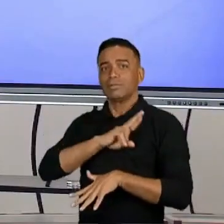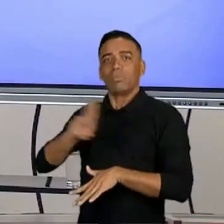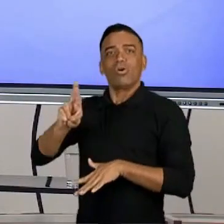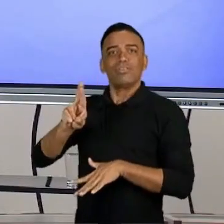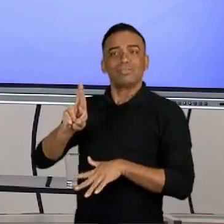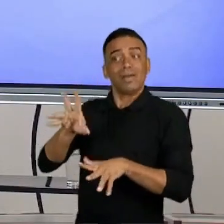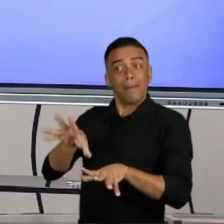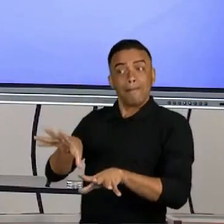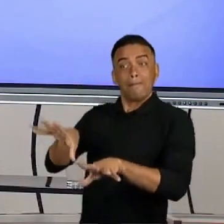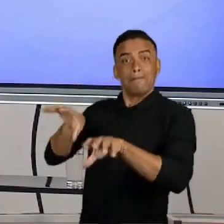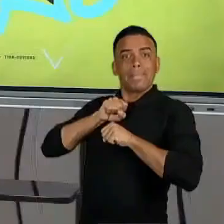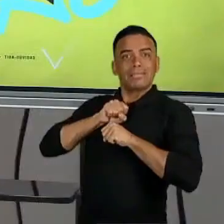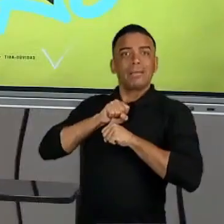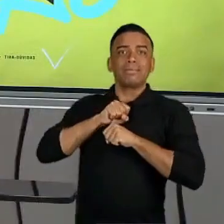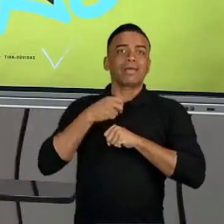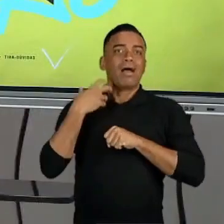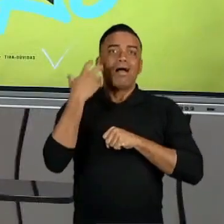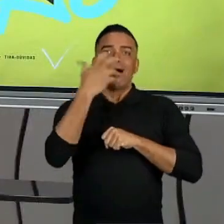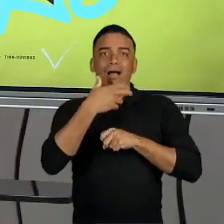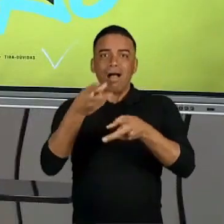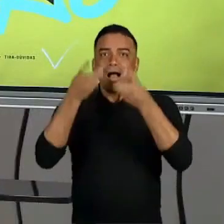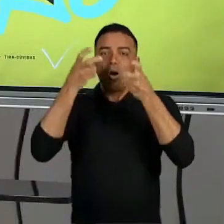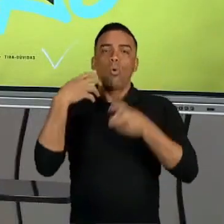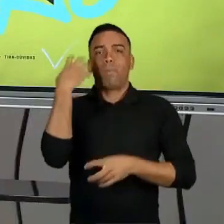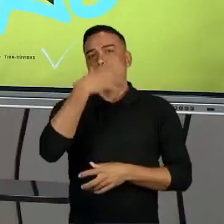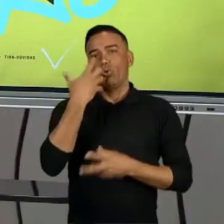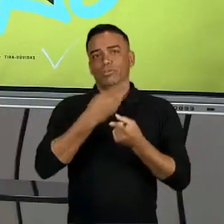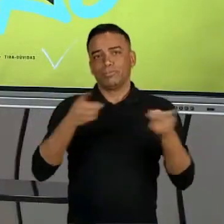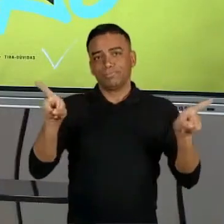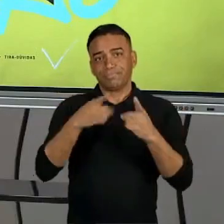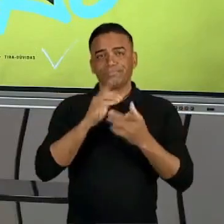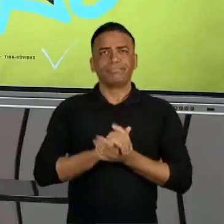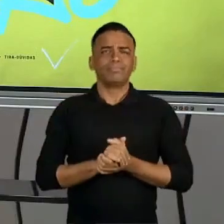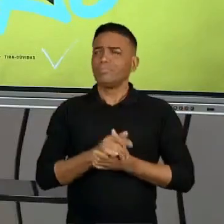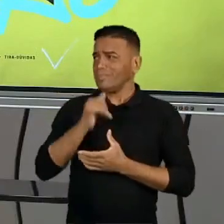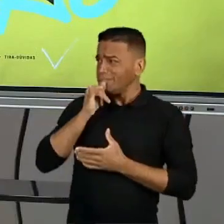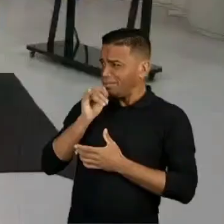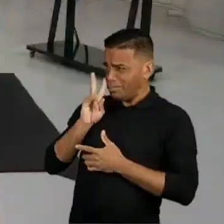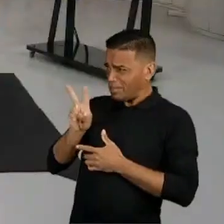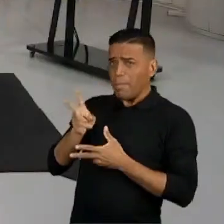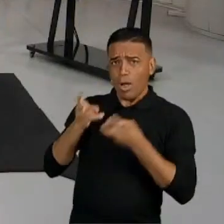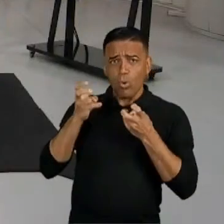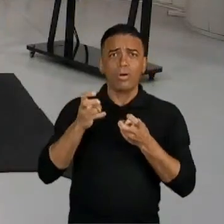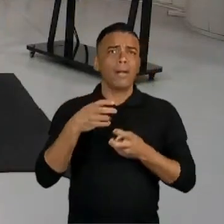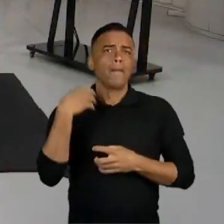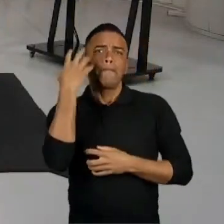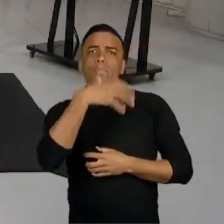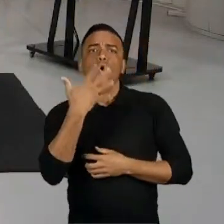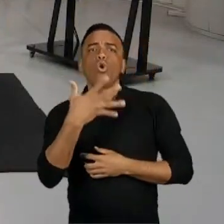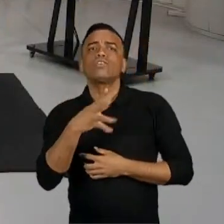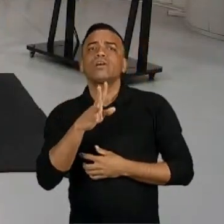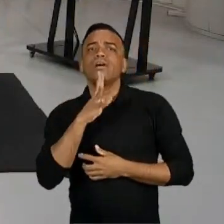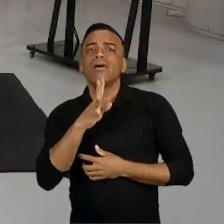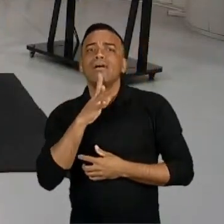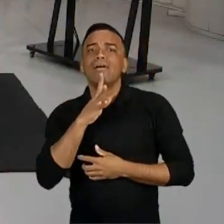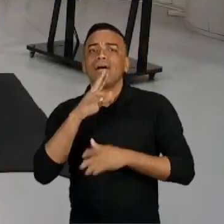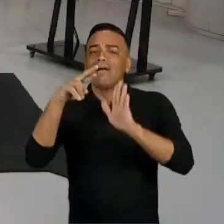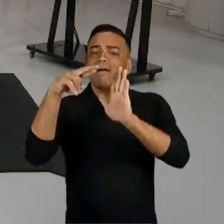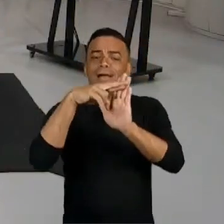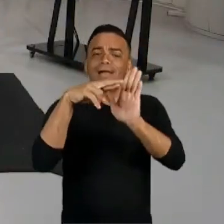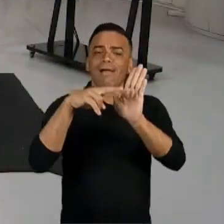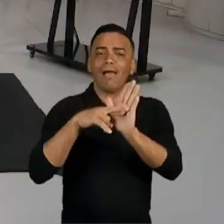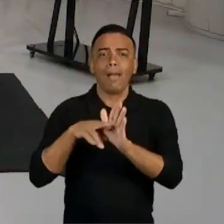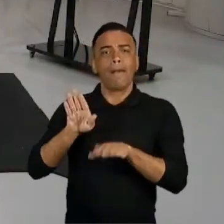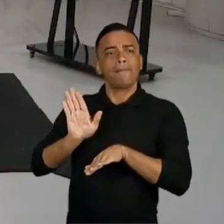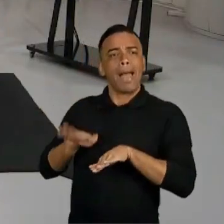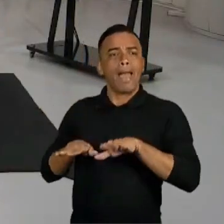música. Isso é fantástico, porque você já viu que a gente começa a escutar uma música, principalmente se a gente conhece e a gente encontra o padrão, já começa a bater